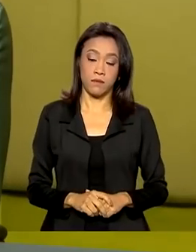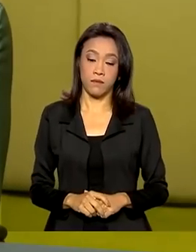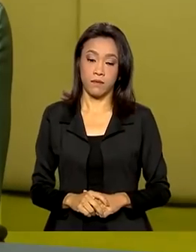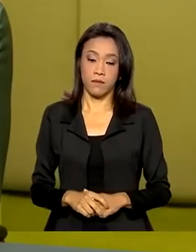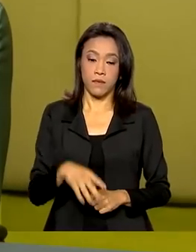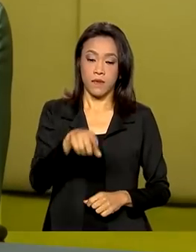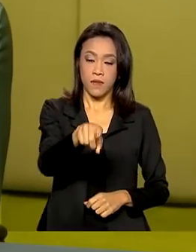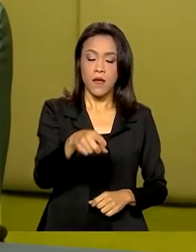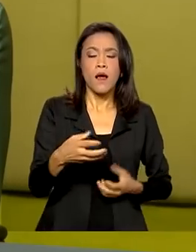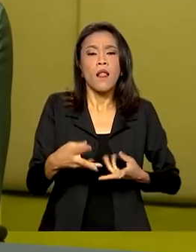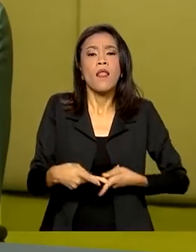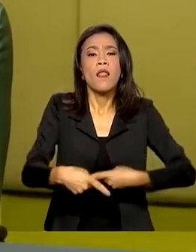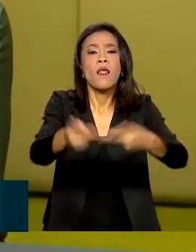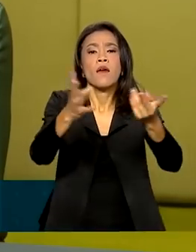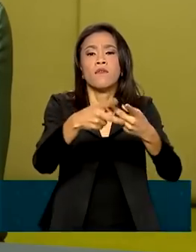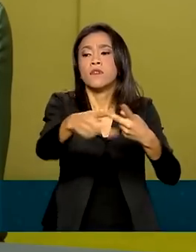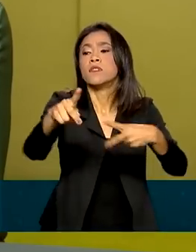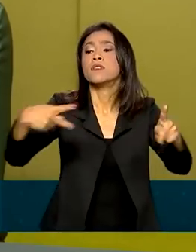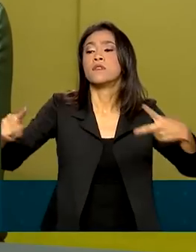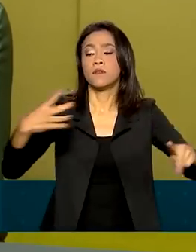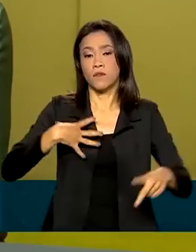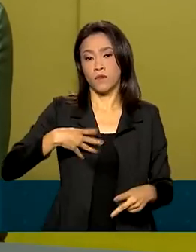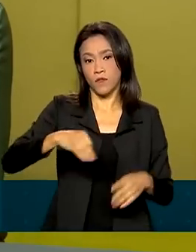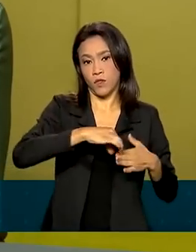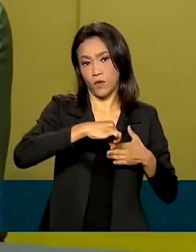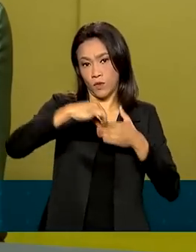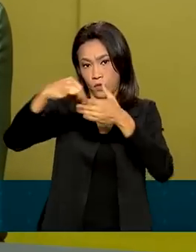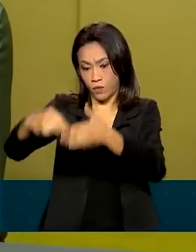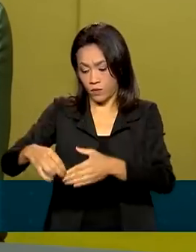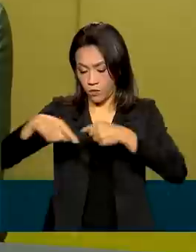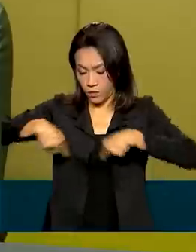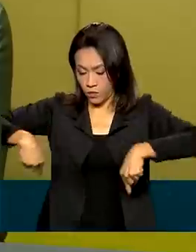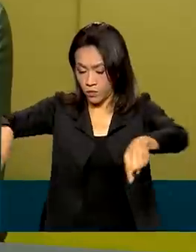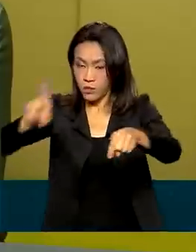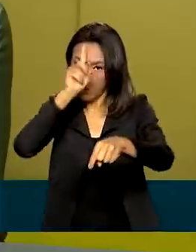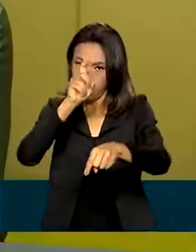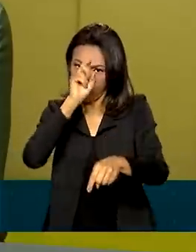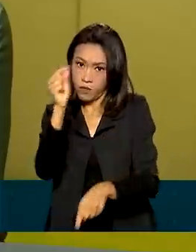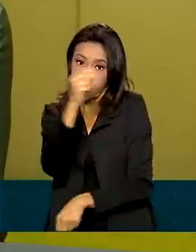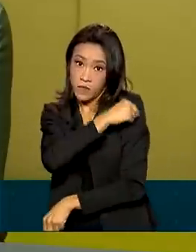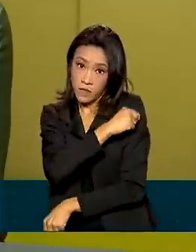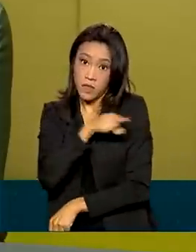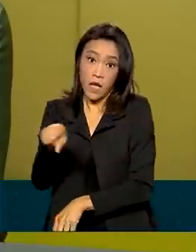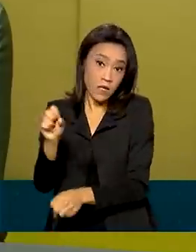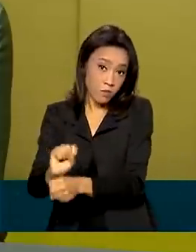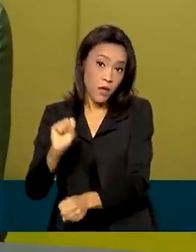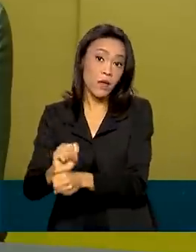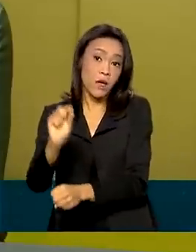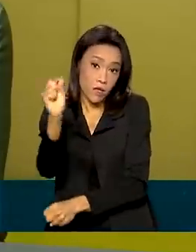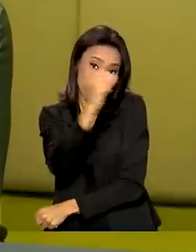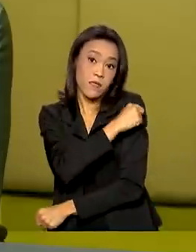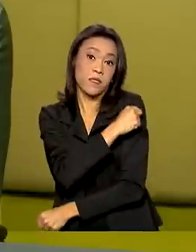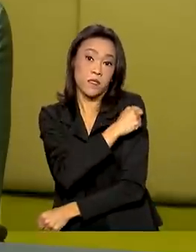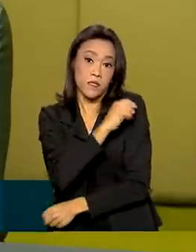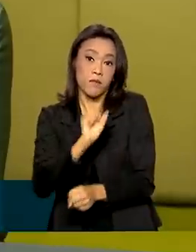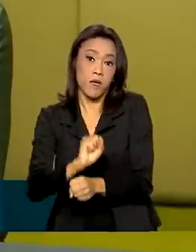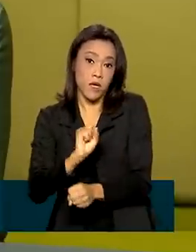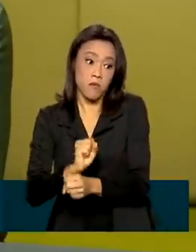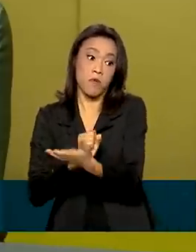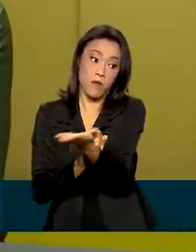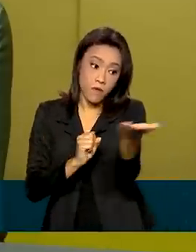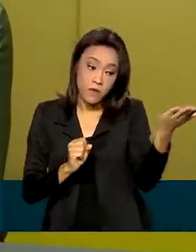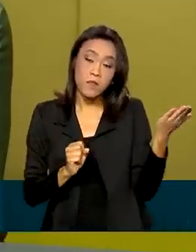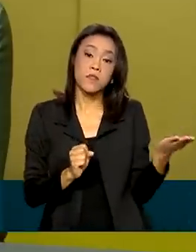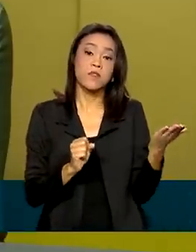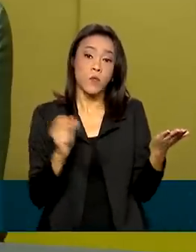Leve seus filhos para a sala de vacinação, porque as vacinas estão lá, esperando para que tenha o seu